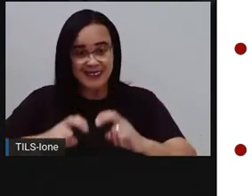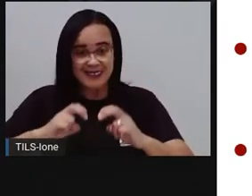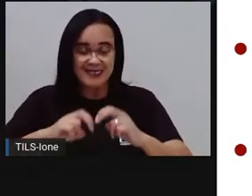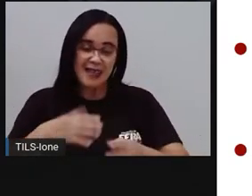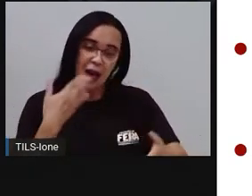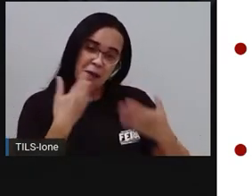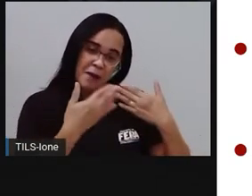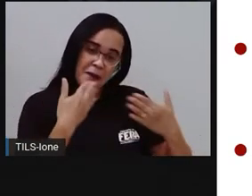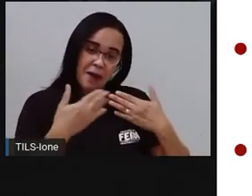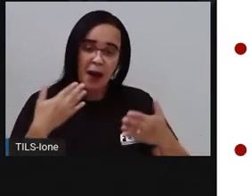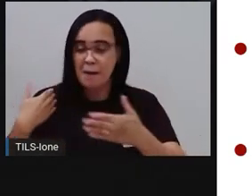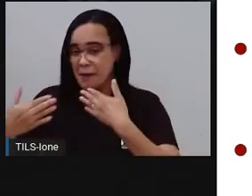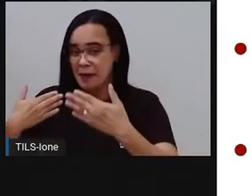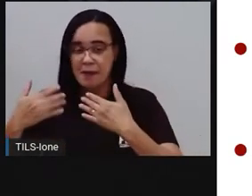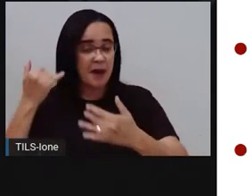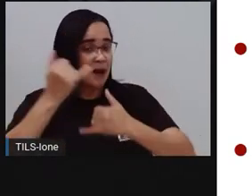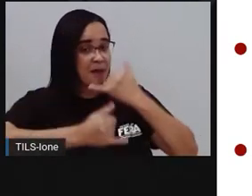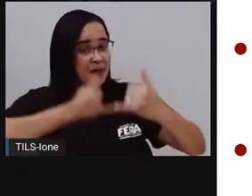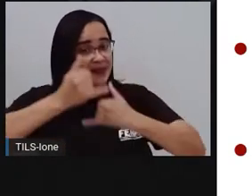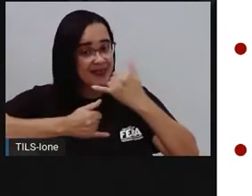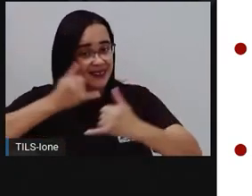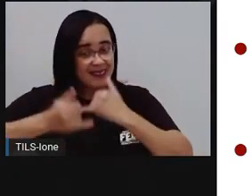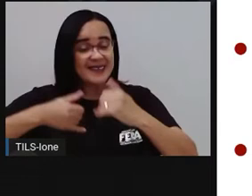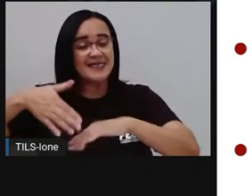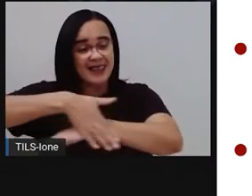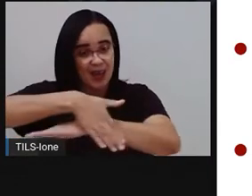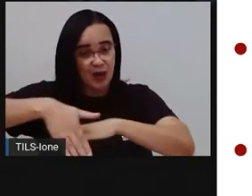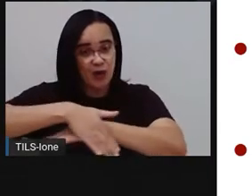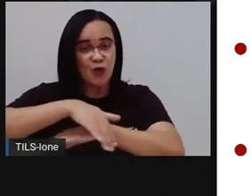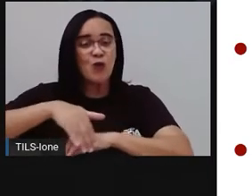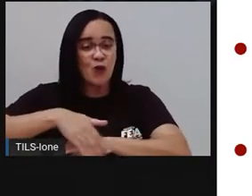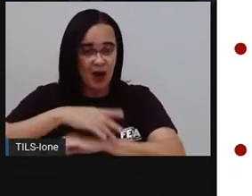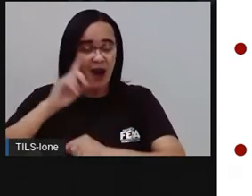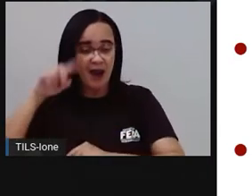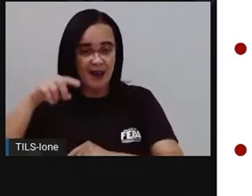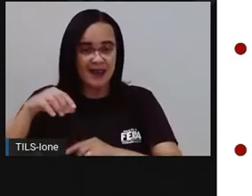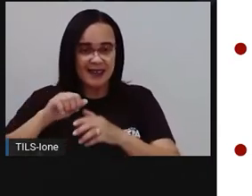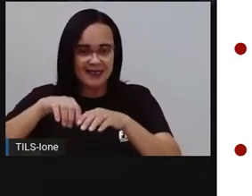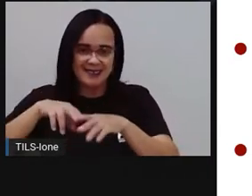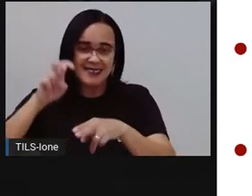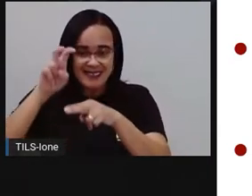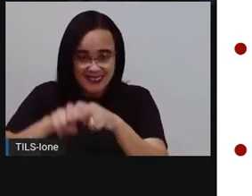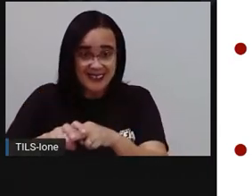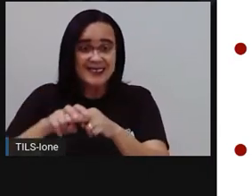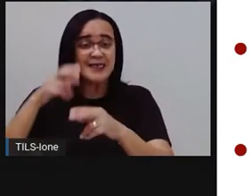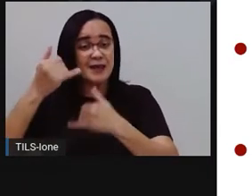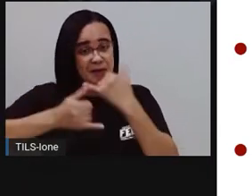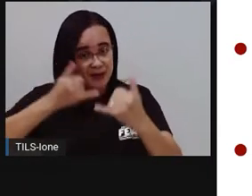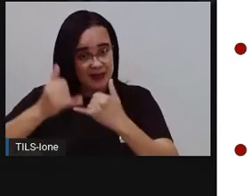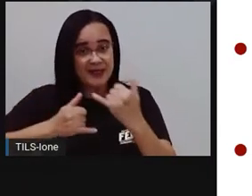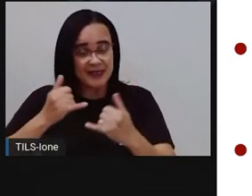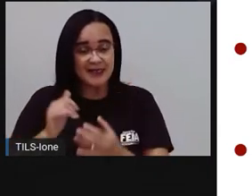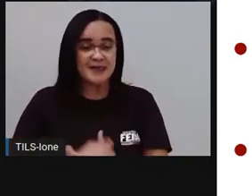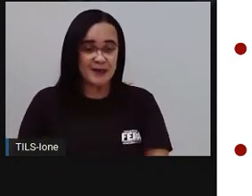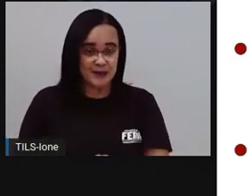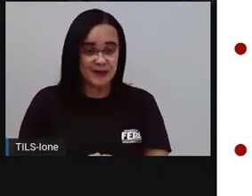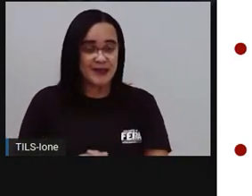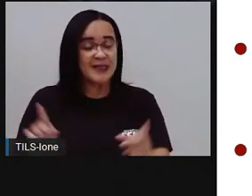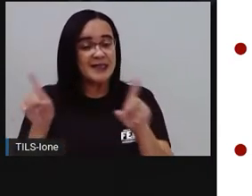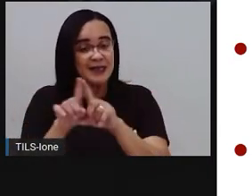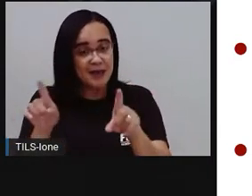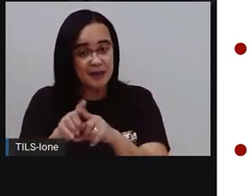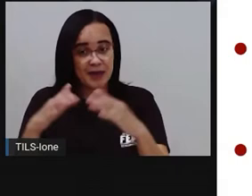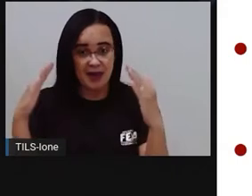Então, a própria passava muito tempo brincando na rua, na calçada. Na casa de minha avó, eu gostava da